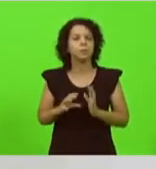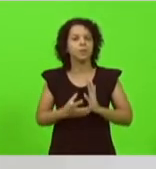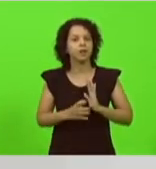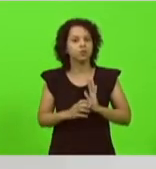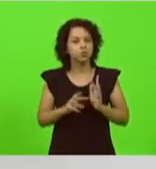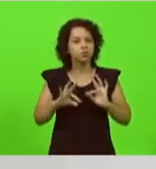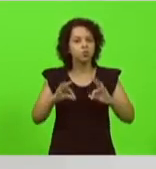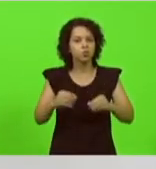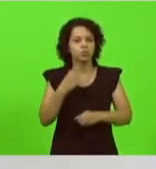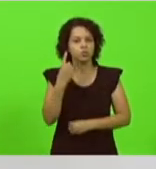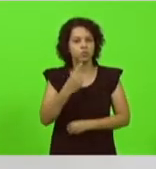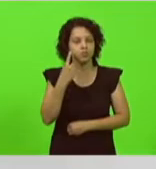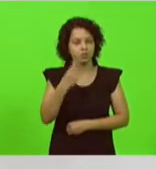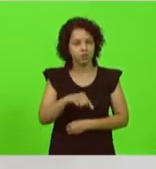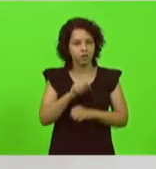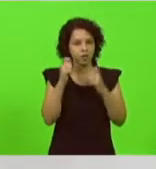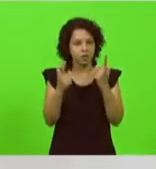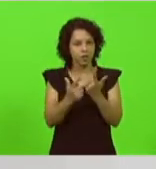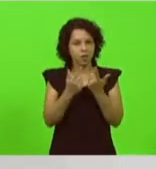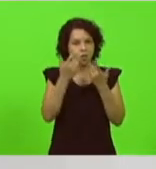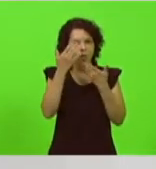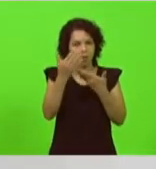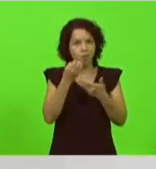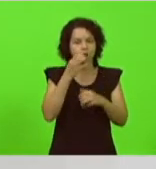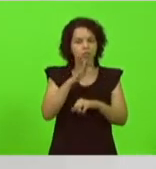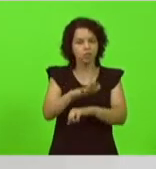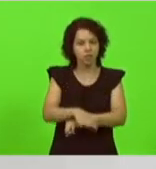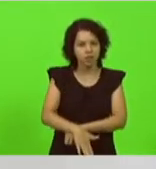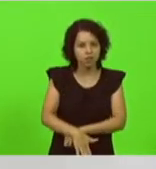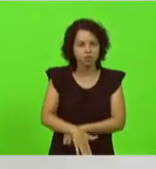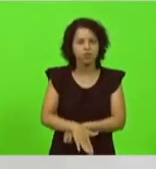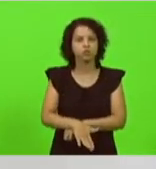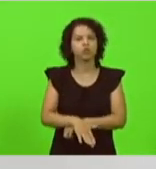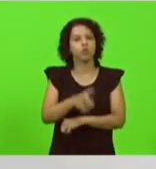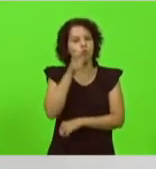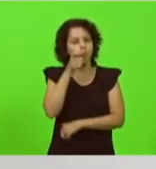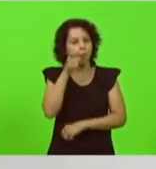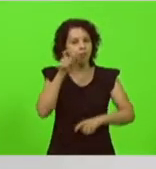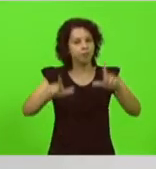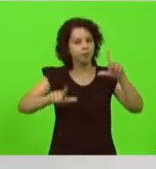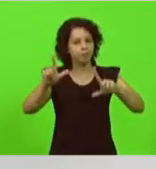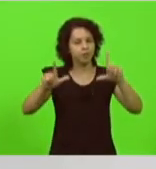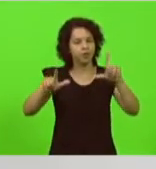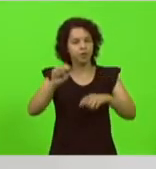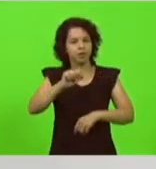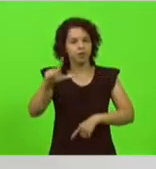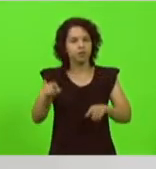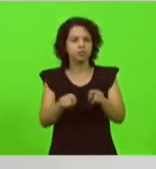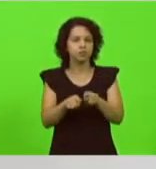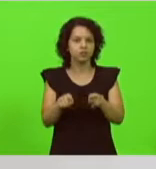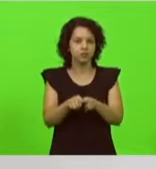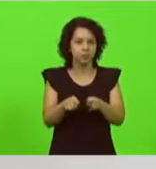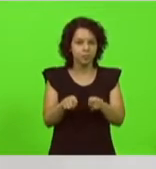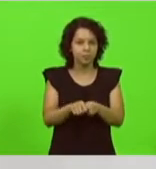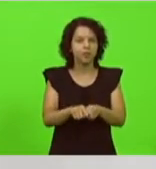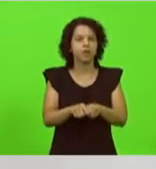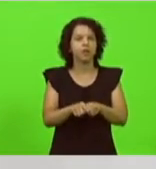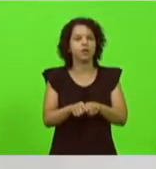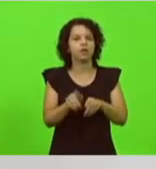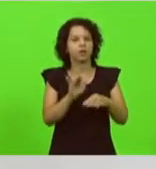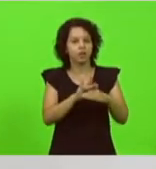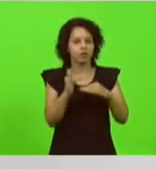dessa casa muito boa tarde aqueles que nos acompanham pela TVAU e posteriormente irão também nos acompanhar pelas nossas redes sociais